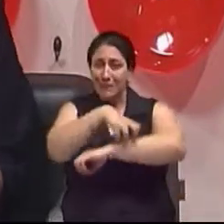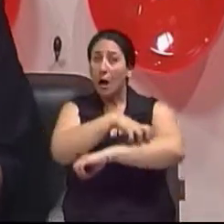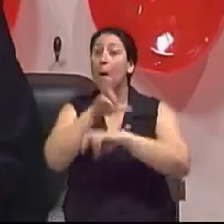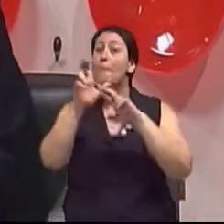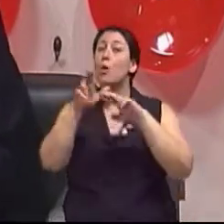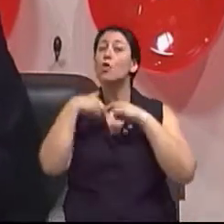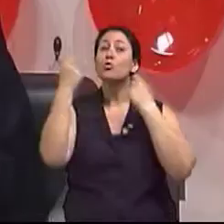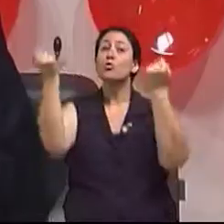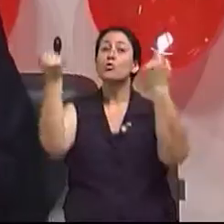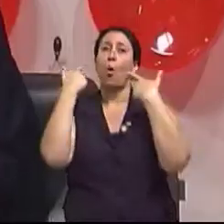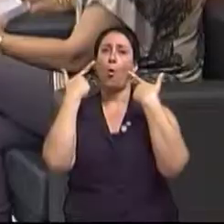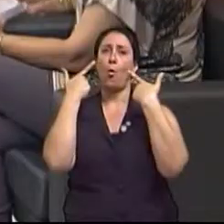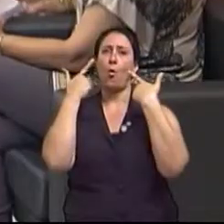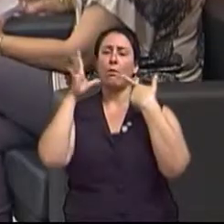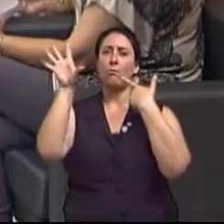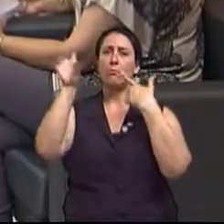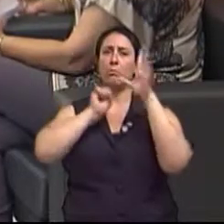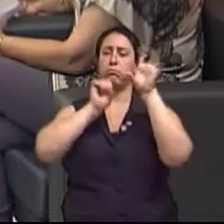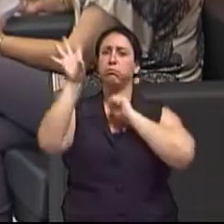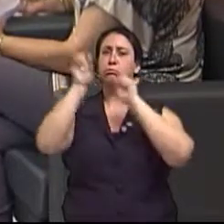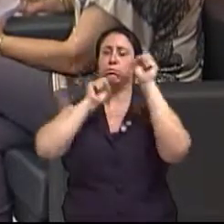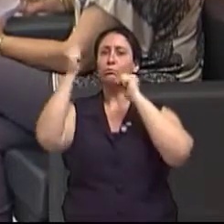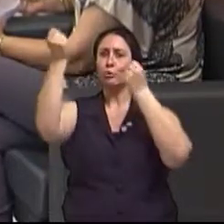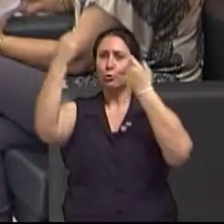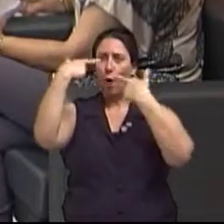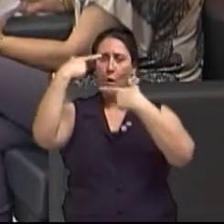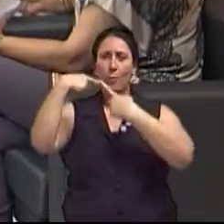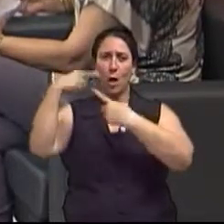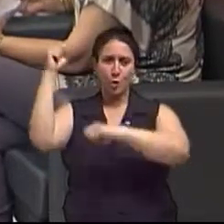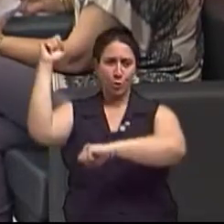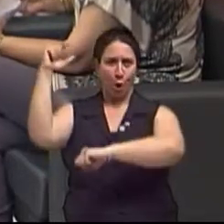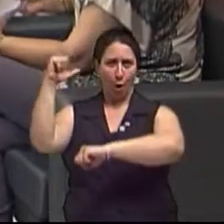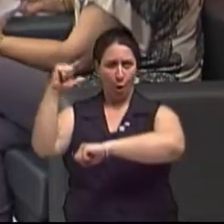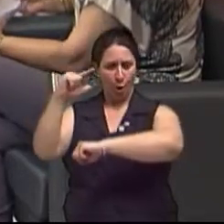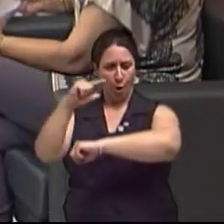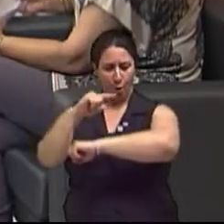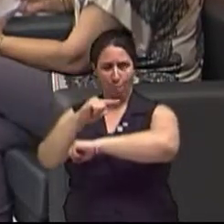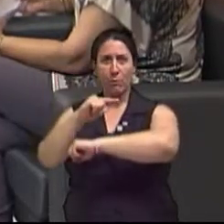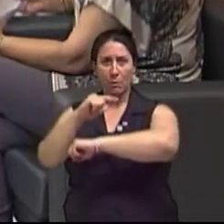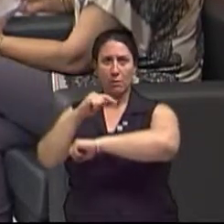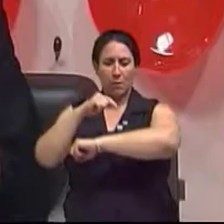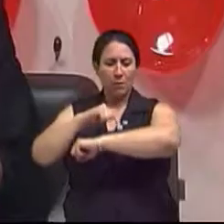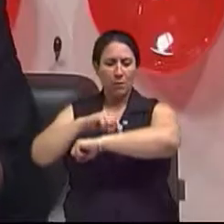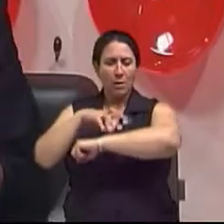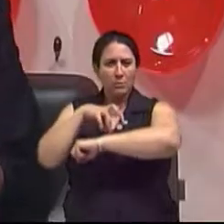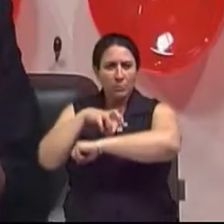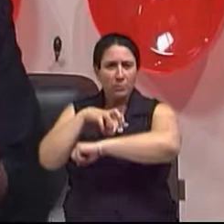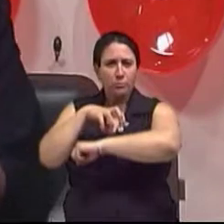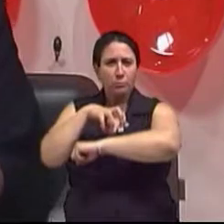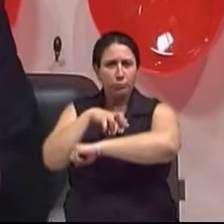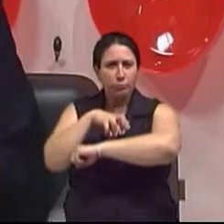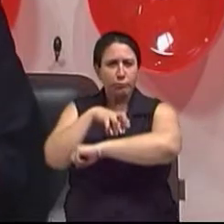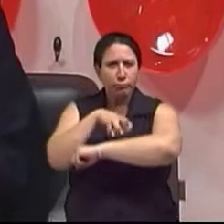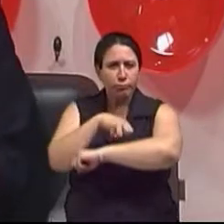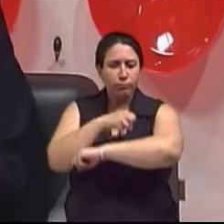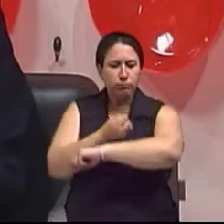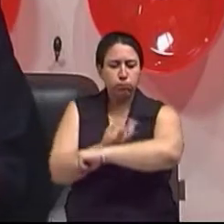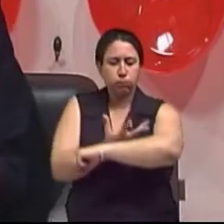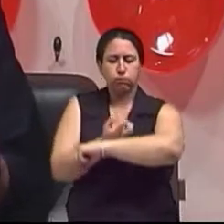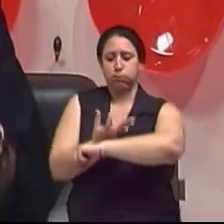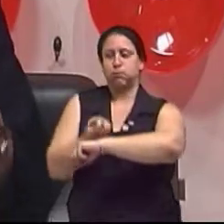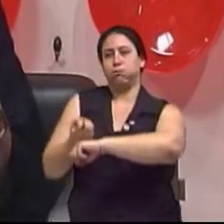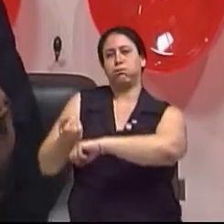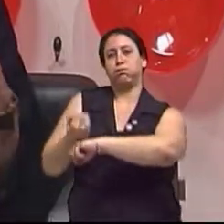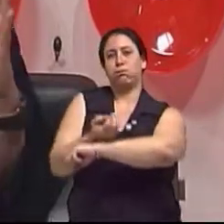as melanoses atímicas. É que a radiação solar é cumulativa e ela justamente começa a aparecer depois dos